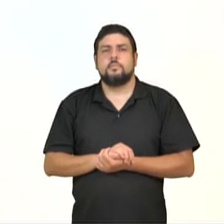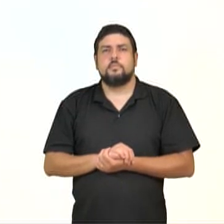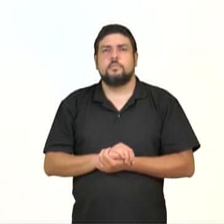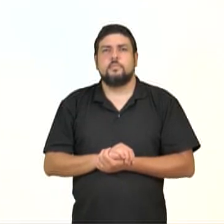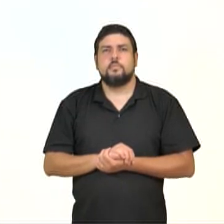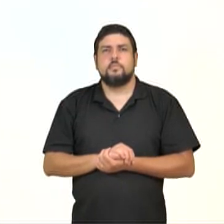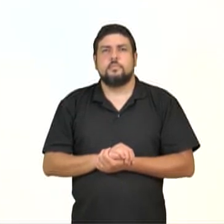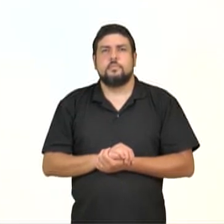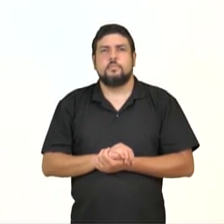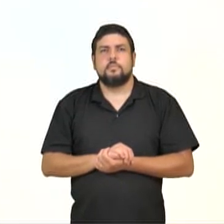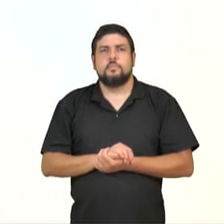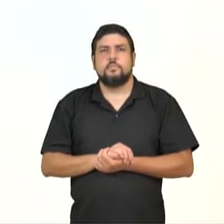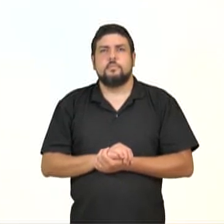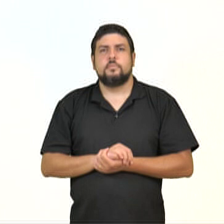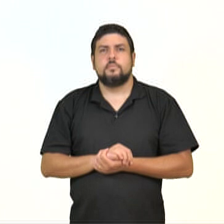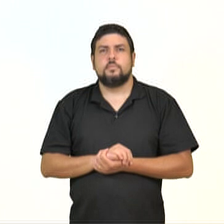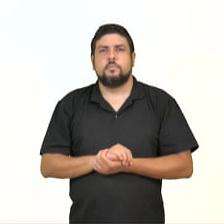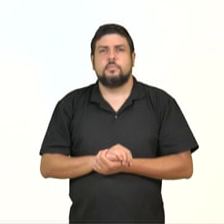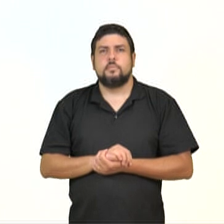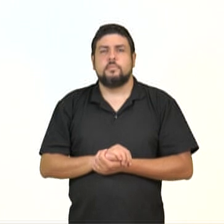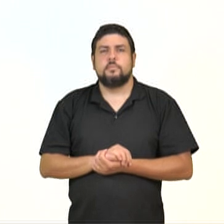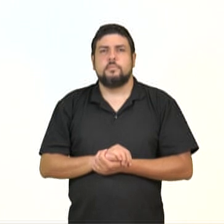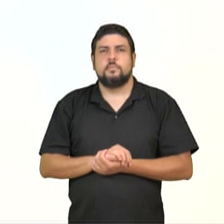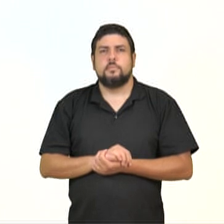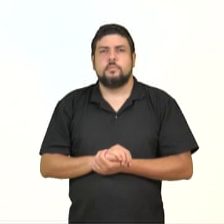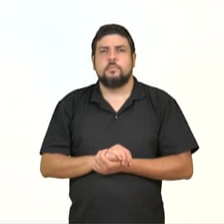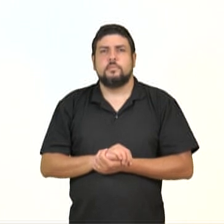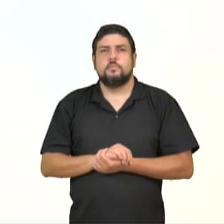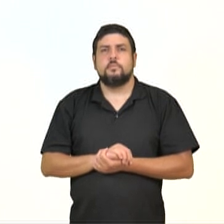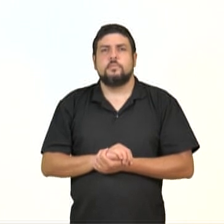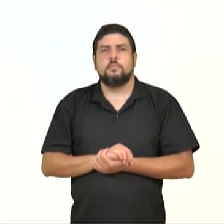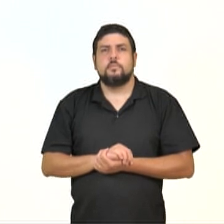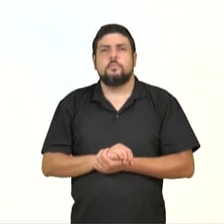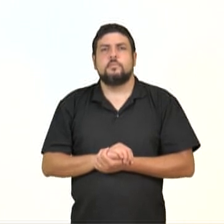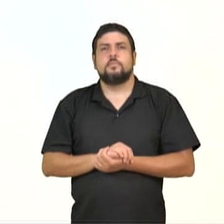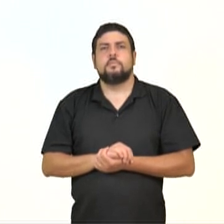Gazelle flip, que é essa outra manobra, que tem um grau de dificuldade um pouco maior.